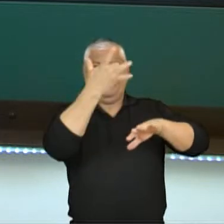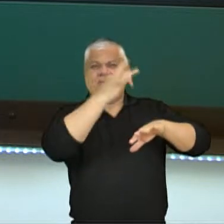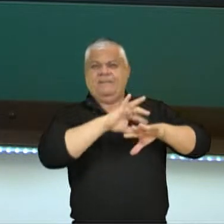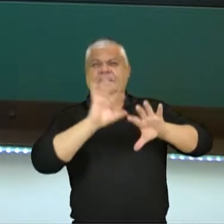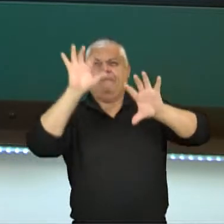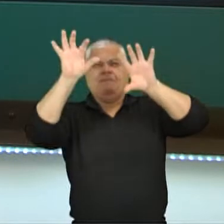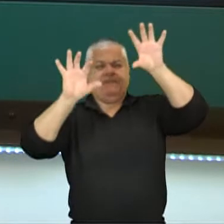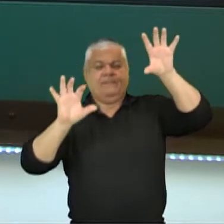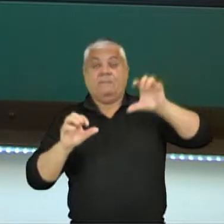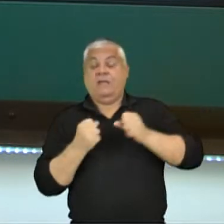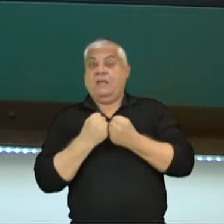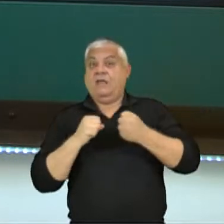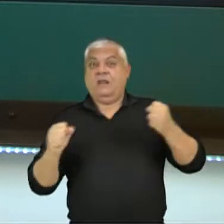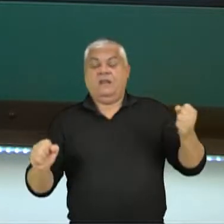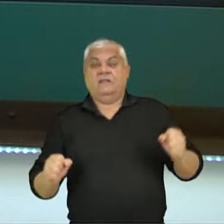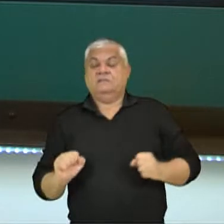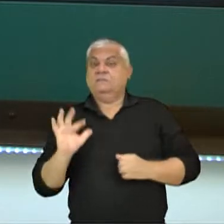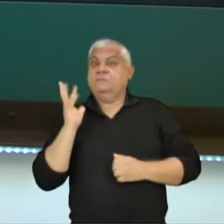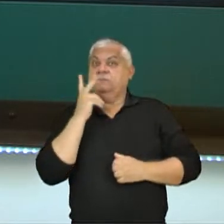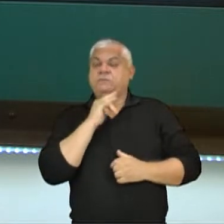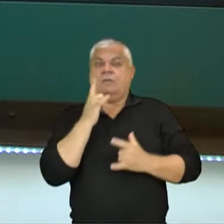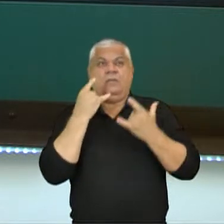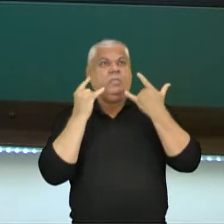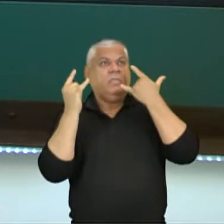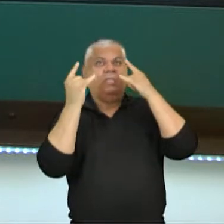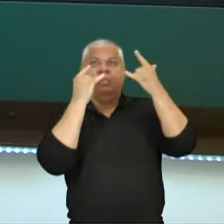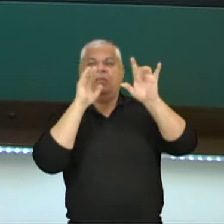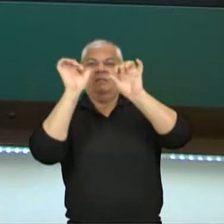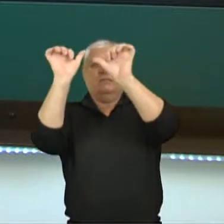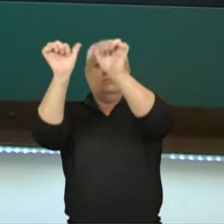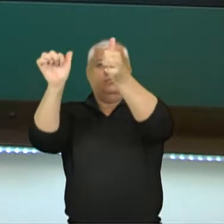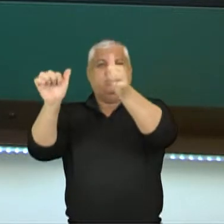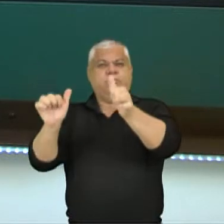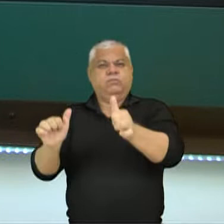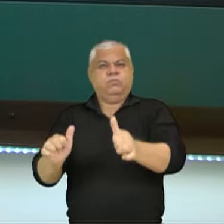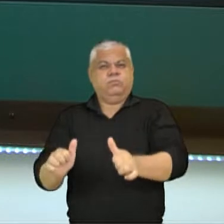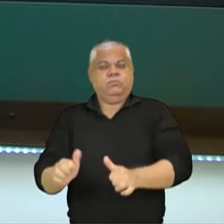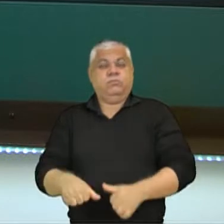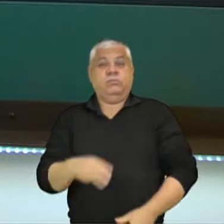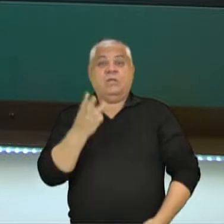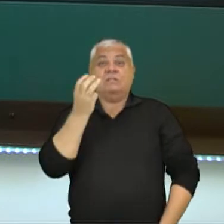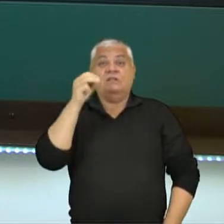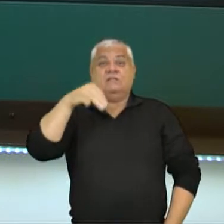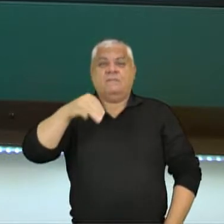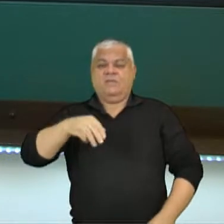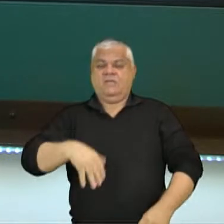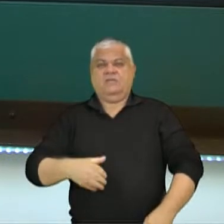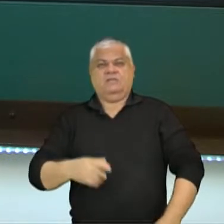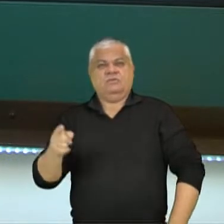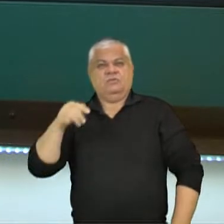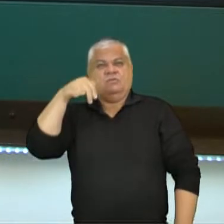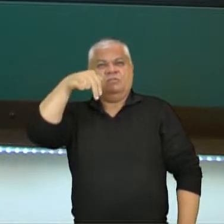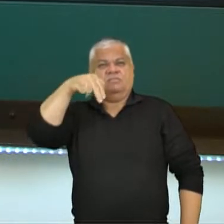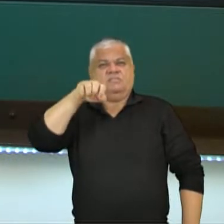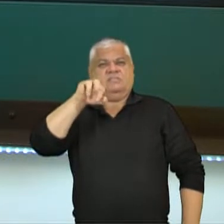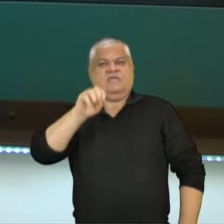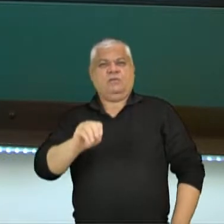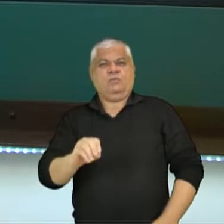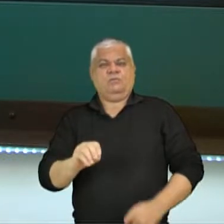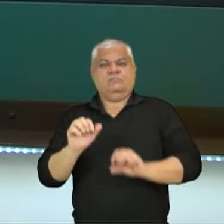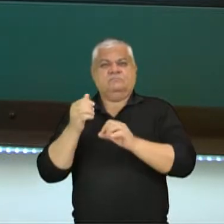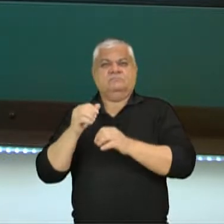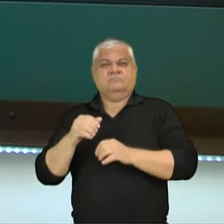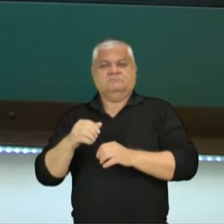estupenda, enorme. E tinha um colosso, uma estátua de bronze de 30 metros, o próprio Nero. Ele nem se gostava. Ele fez esse